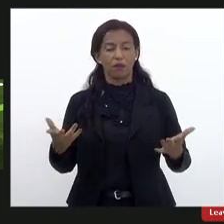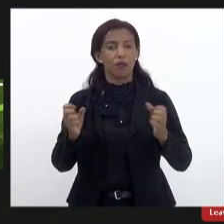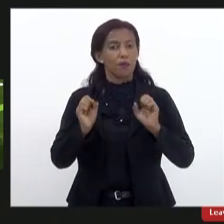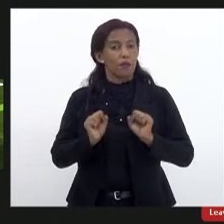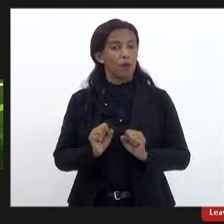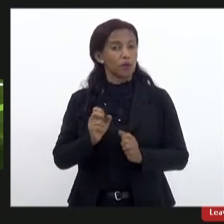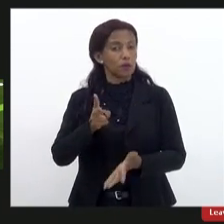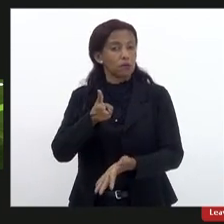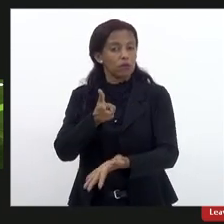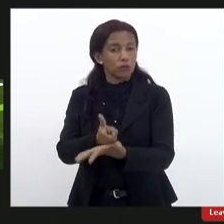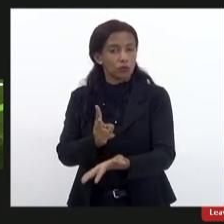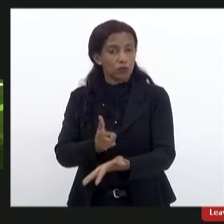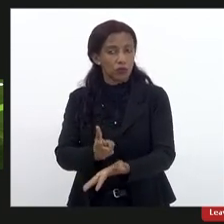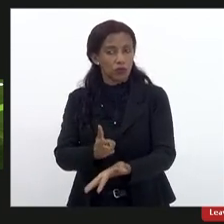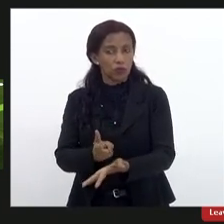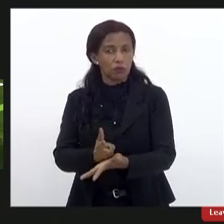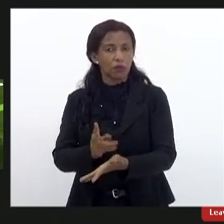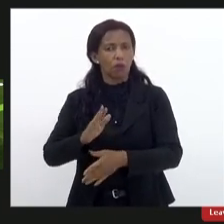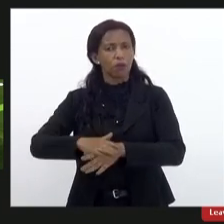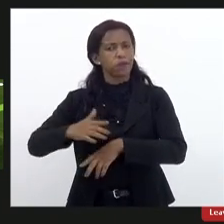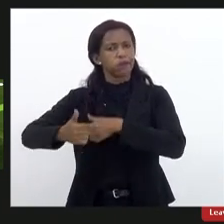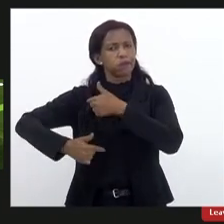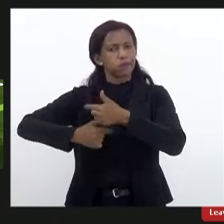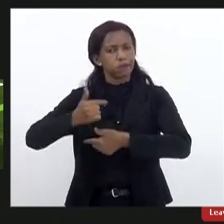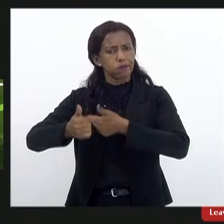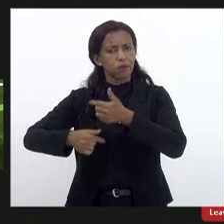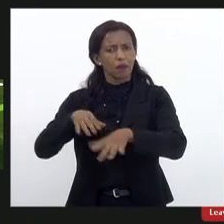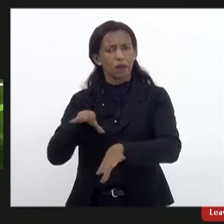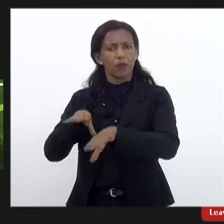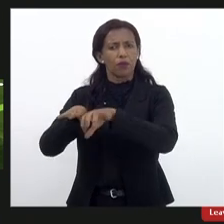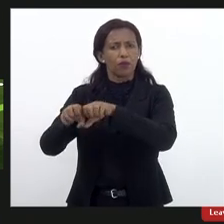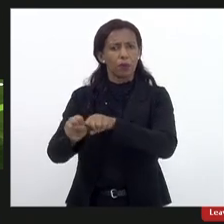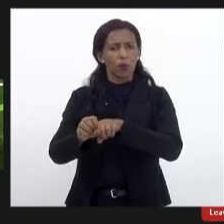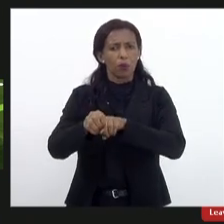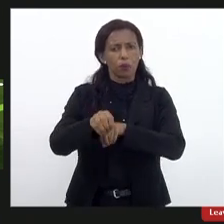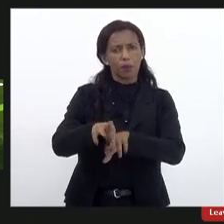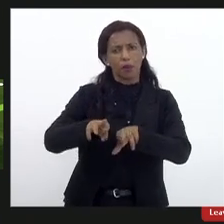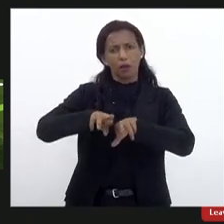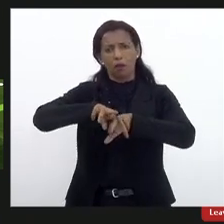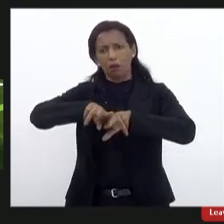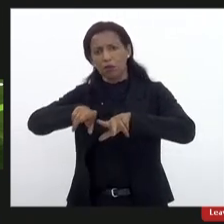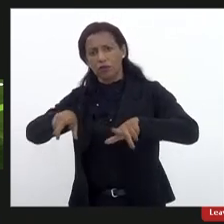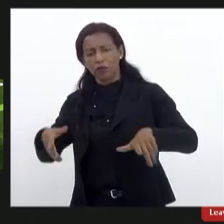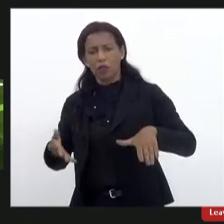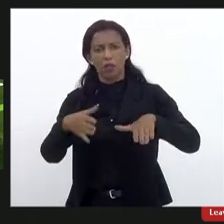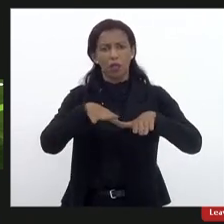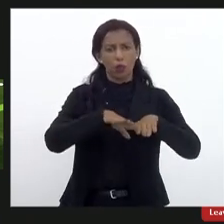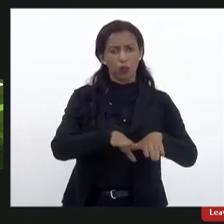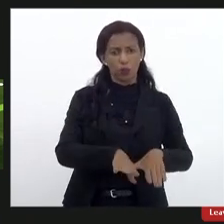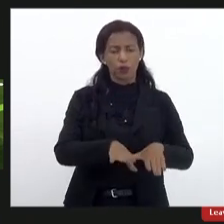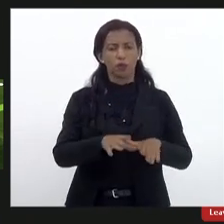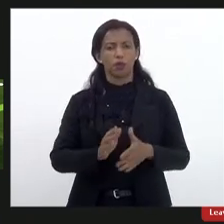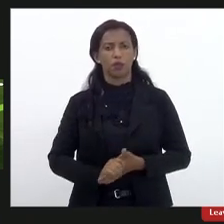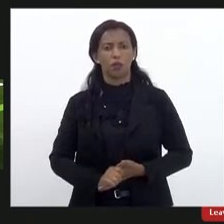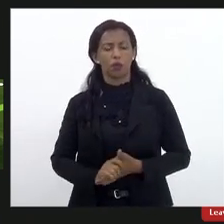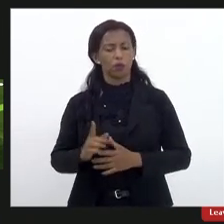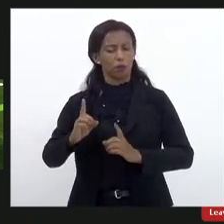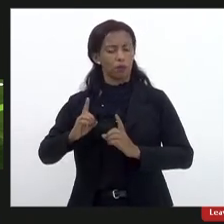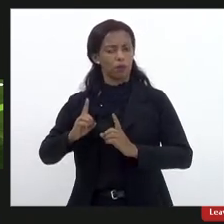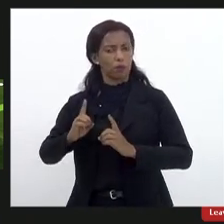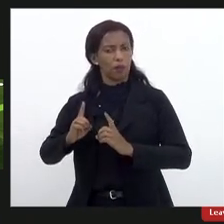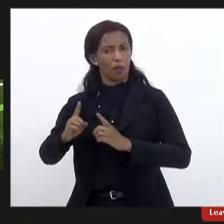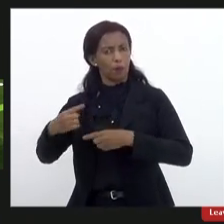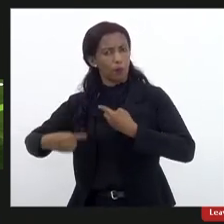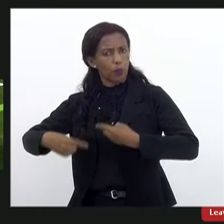continuar atuando na formação educacional, na diversidade e inclusão na atuação política e